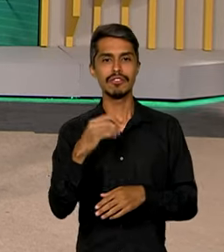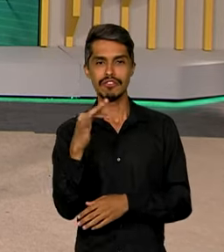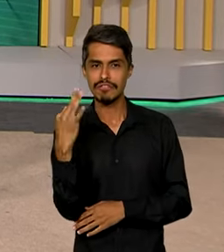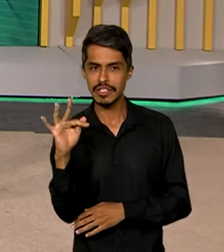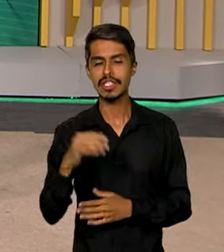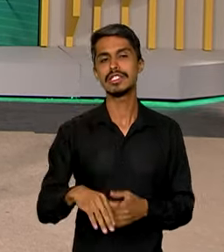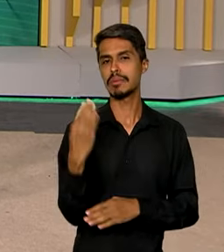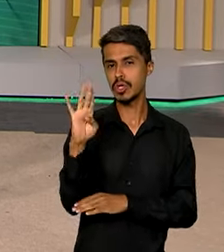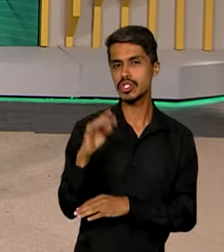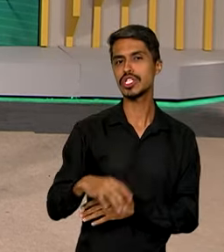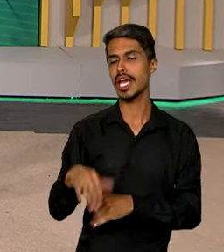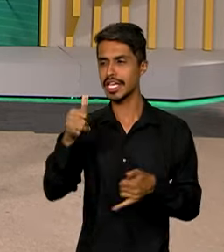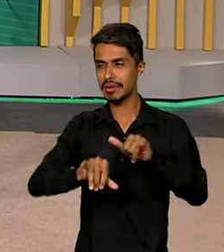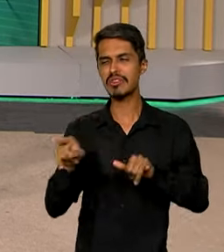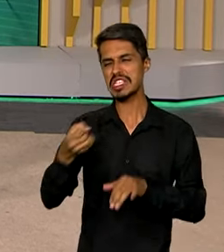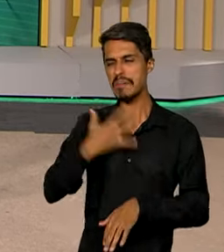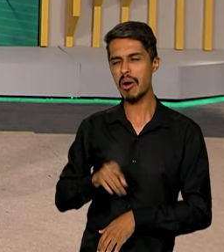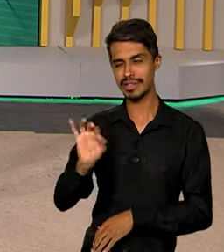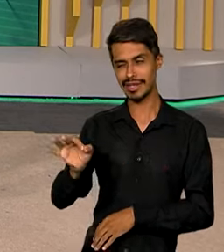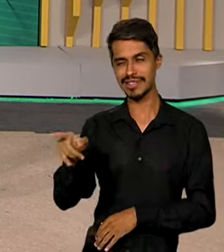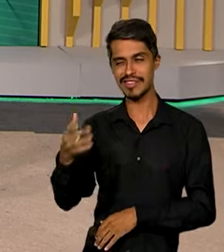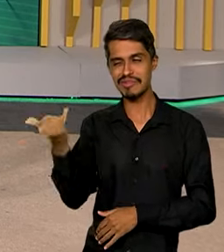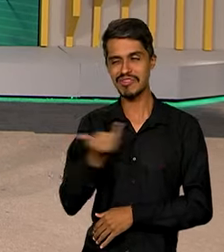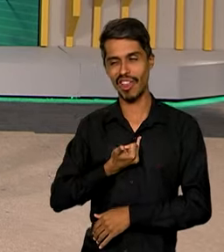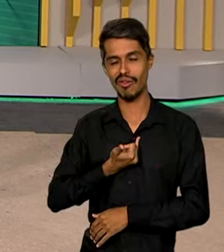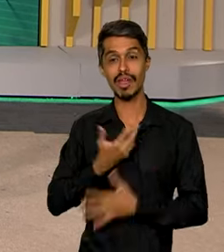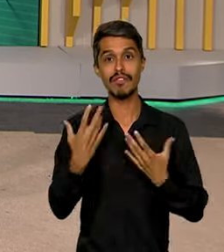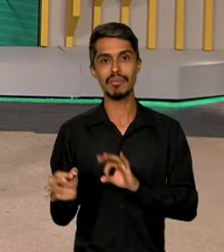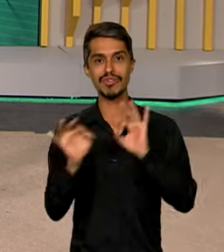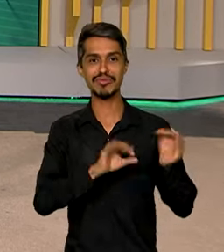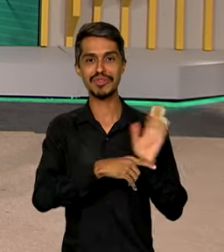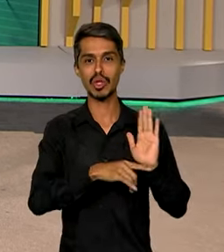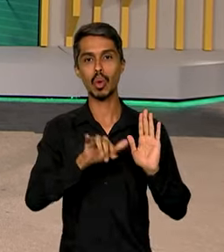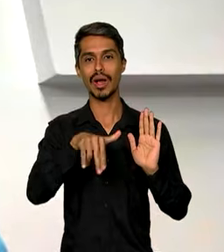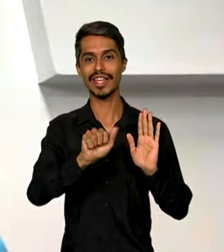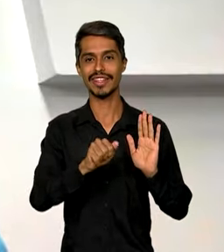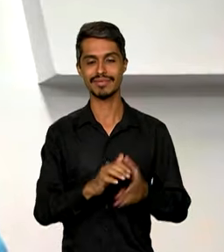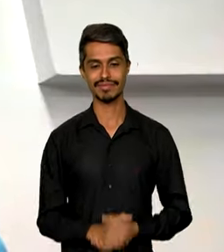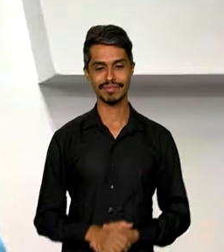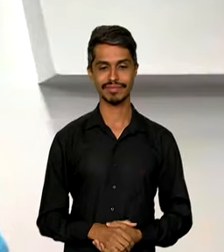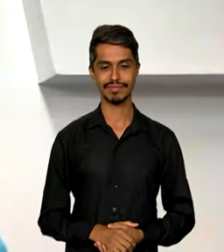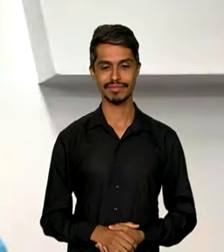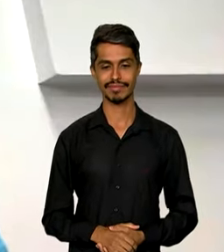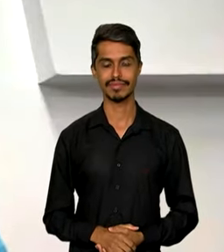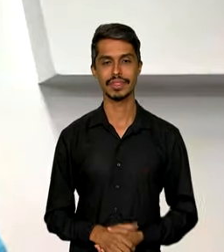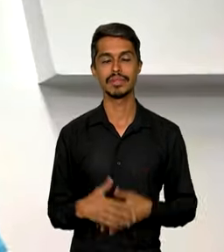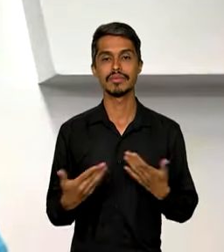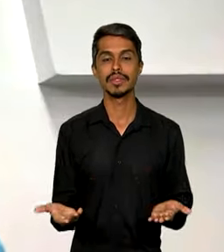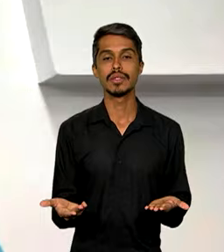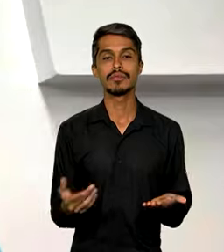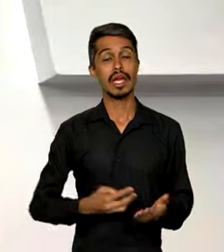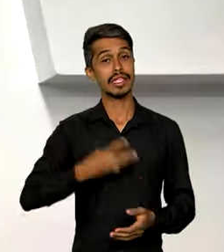você sempre foi muito bem, você já me falou. Então vamos conferir na reportagem de Luana Karen. É a